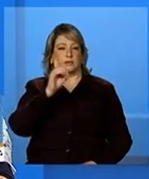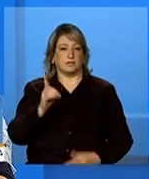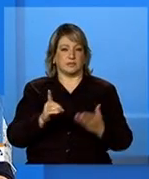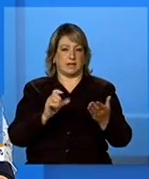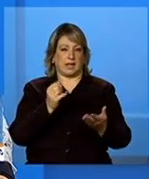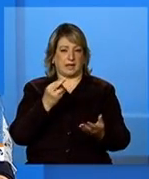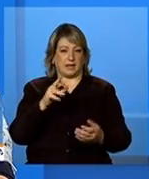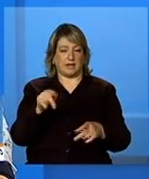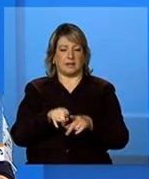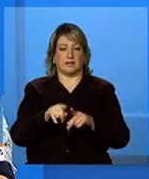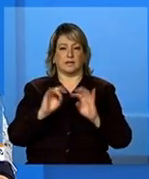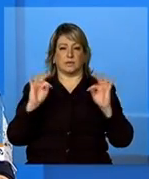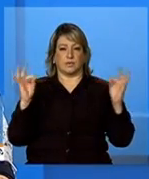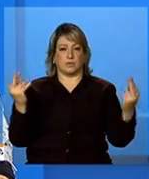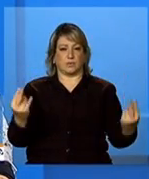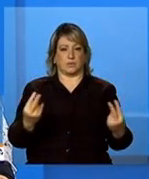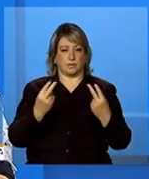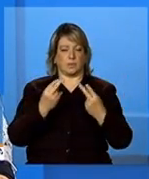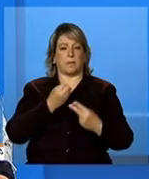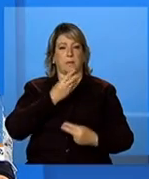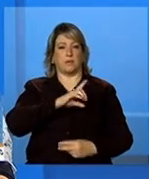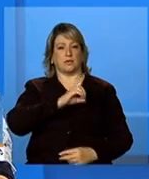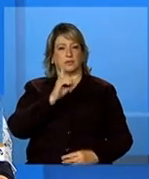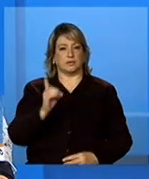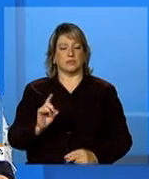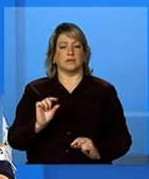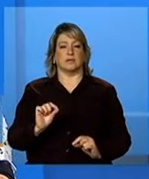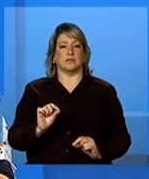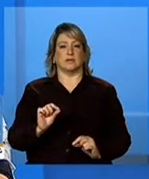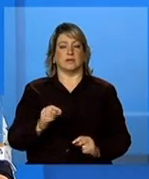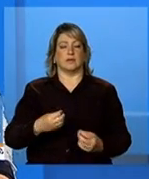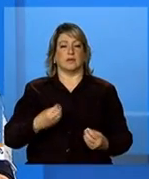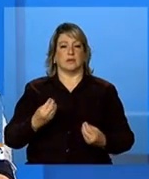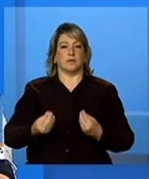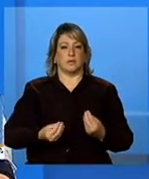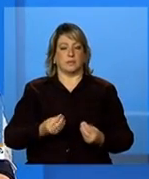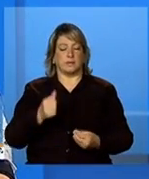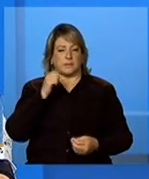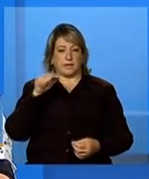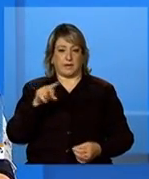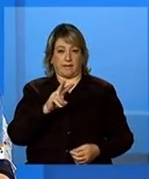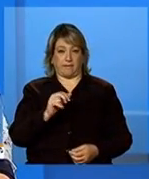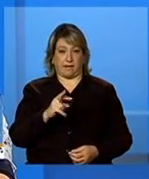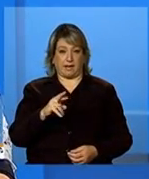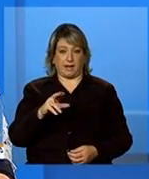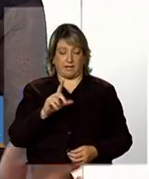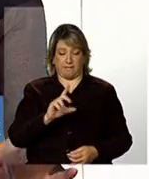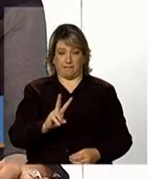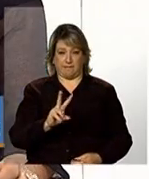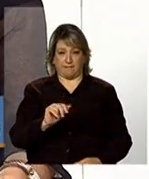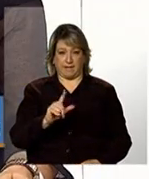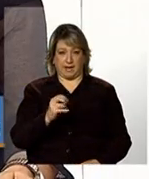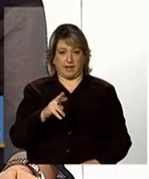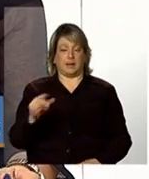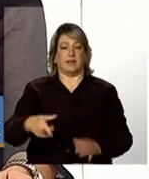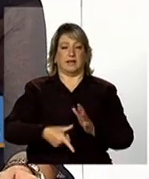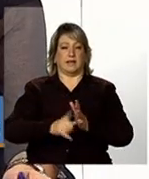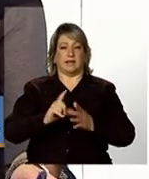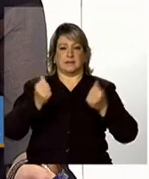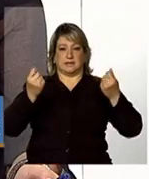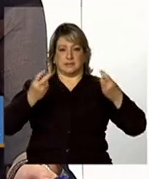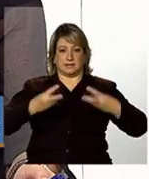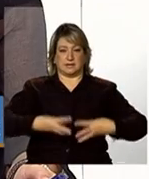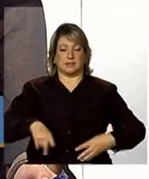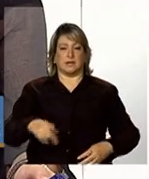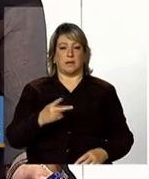todas que estão nos assistindo como disse a Valéria a nossa secretária de junta no primeiro bloco o